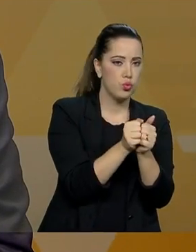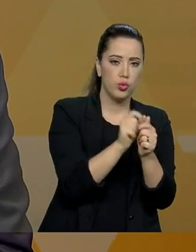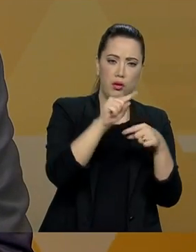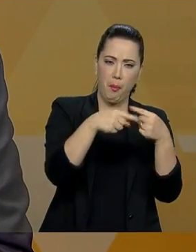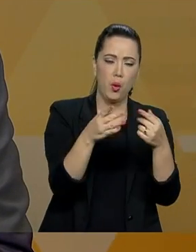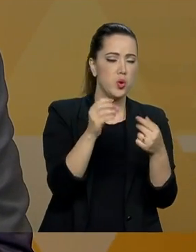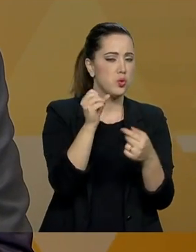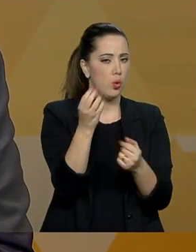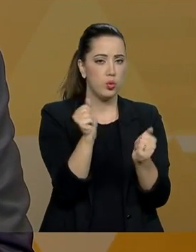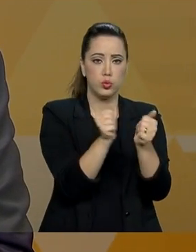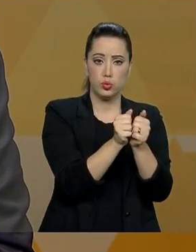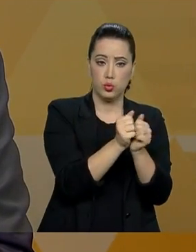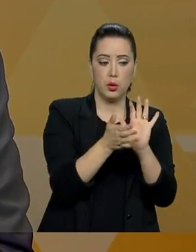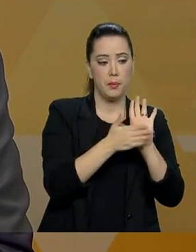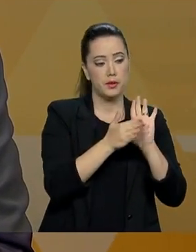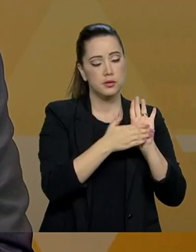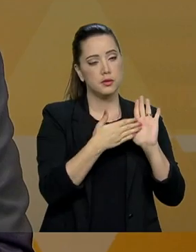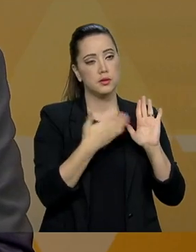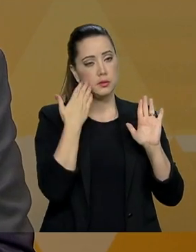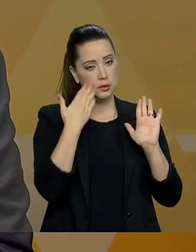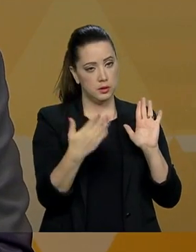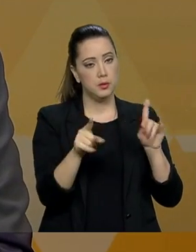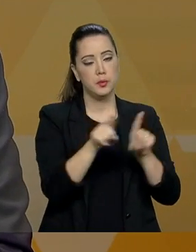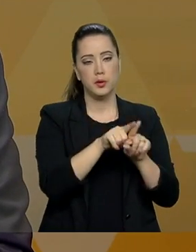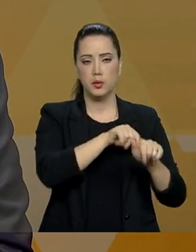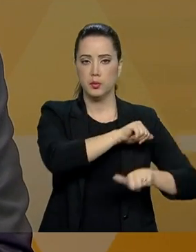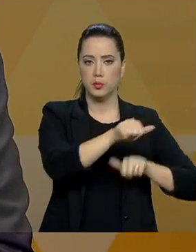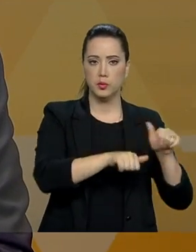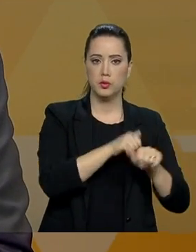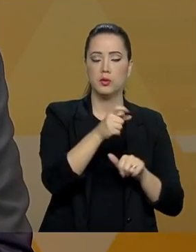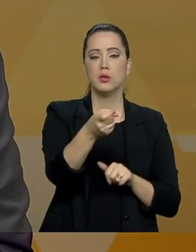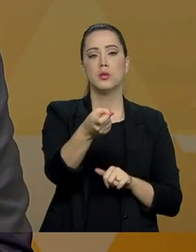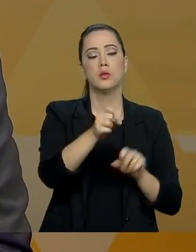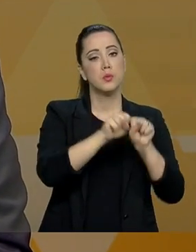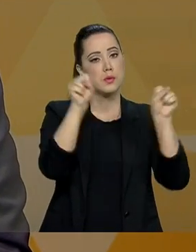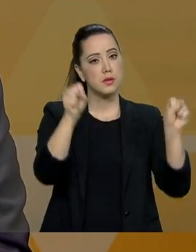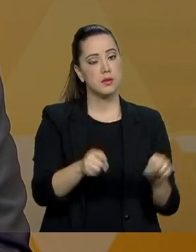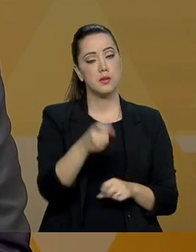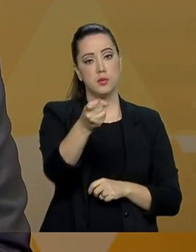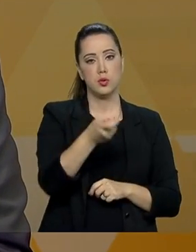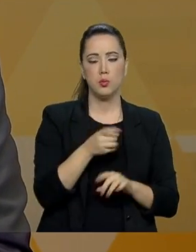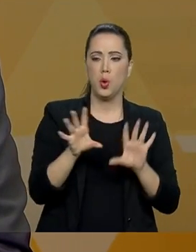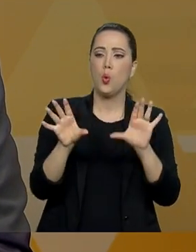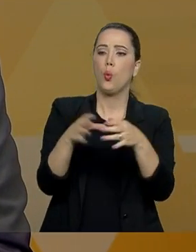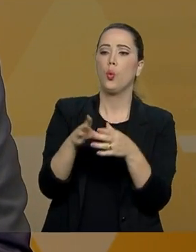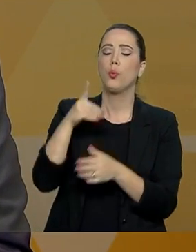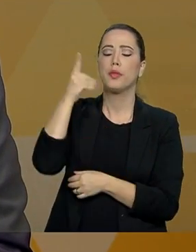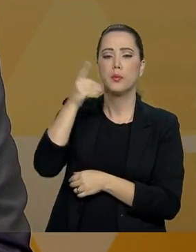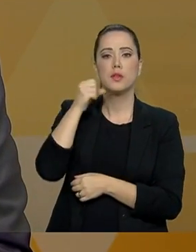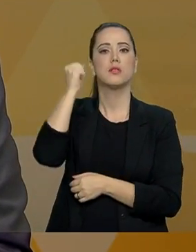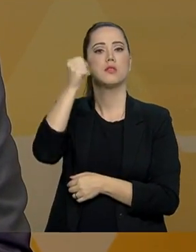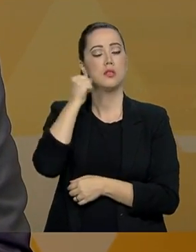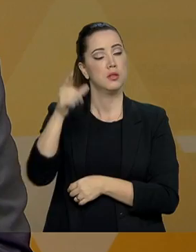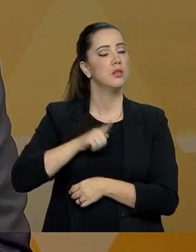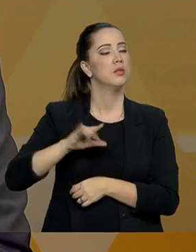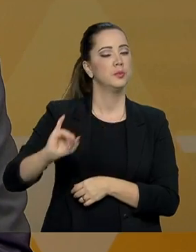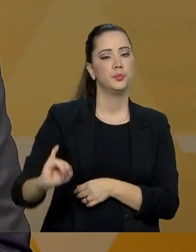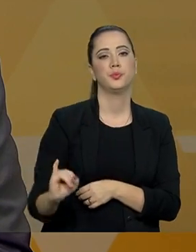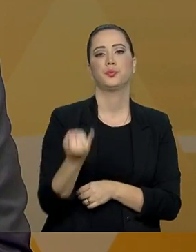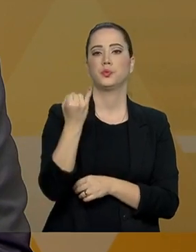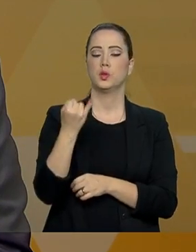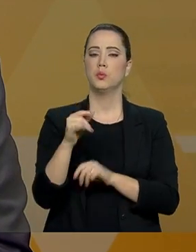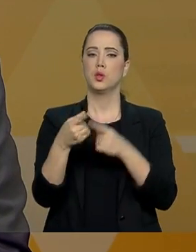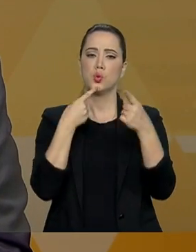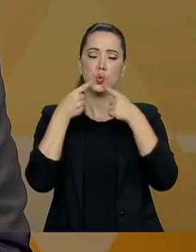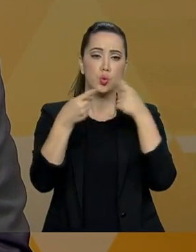projeto que reestrutura também o nosso sistema tributário. E aí os parlamentares terão toda a oportunidade, no processo